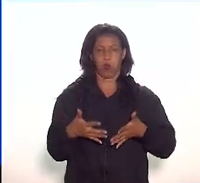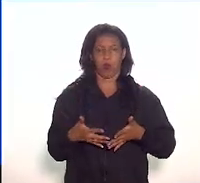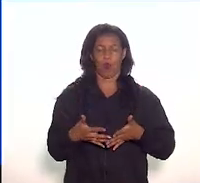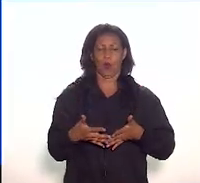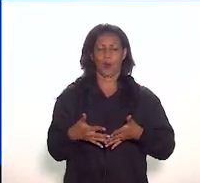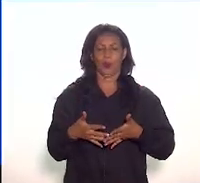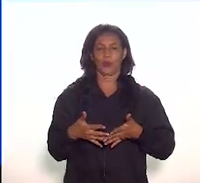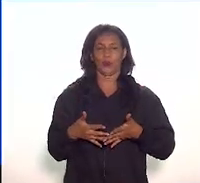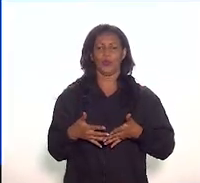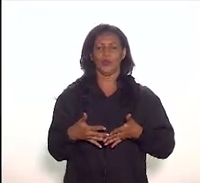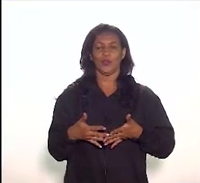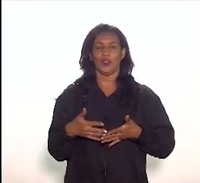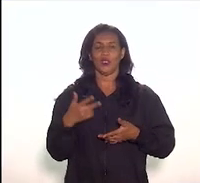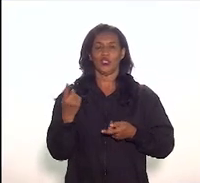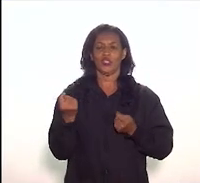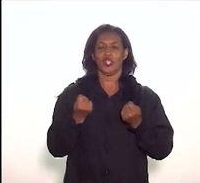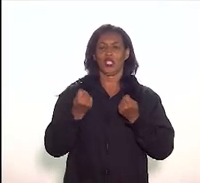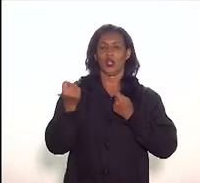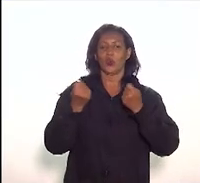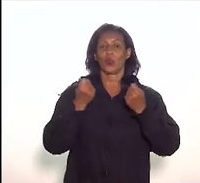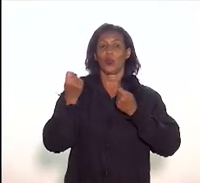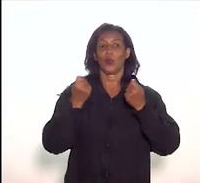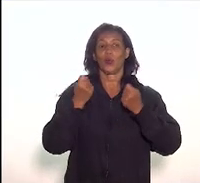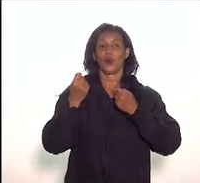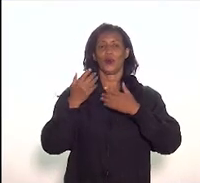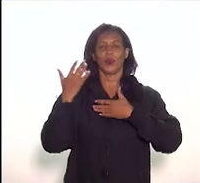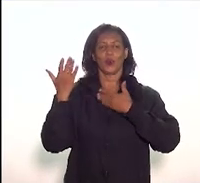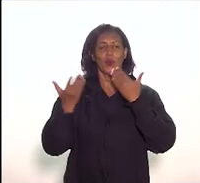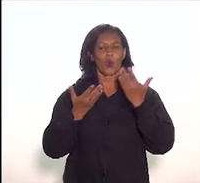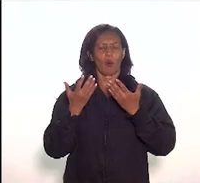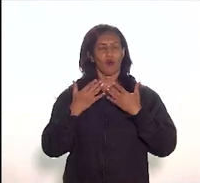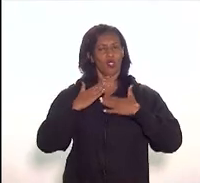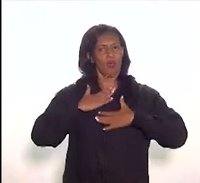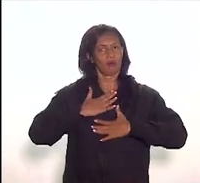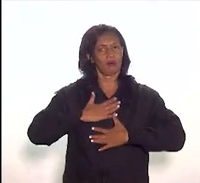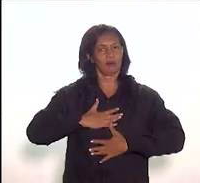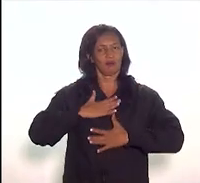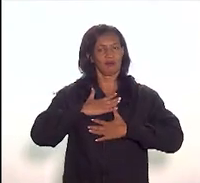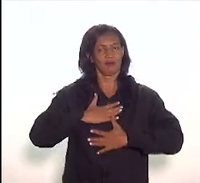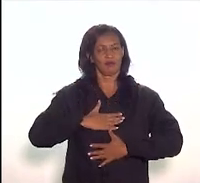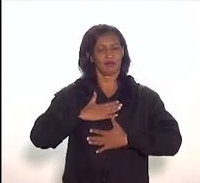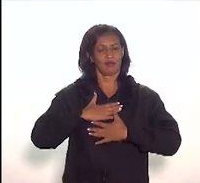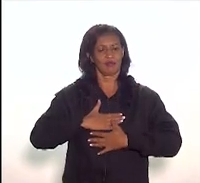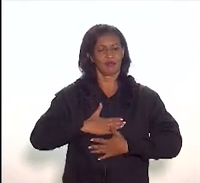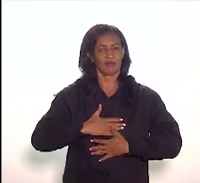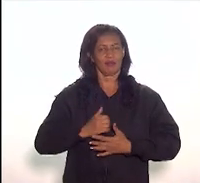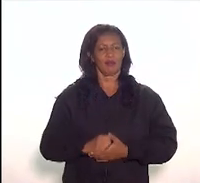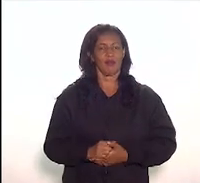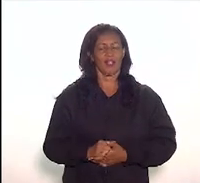sustentabilidade econômica da ação isso já tranquiliza né e